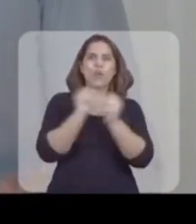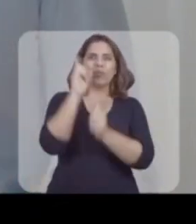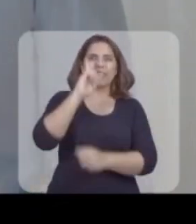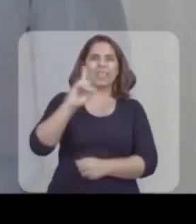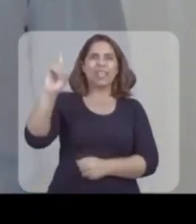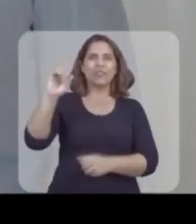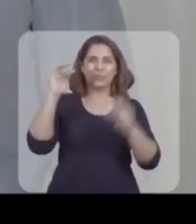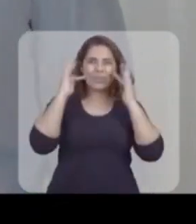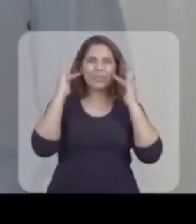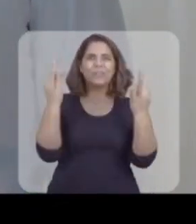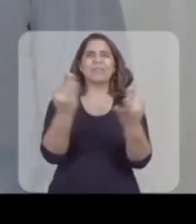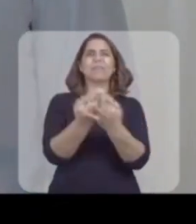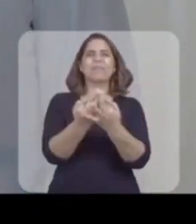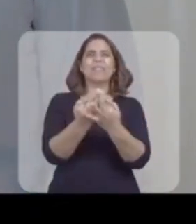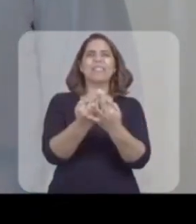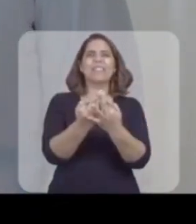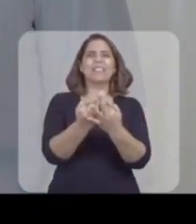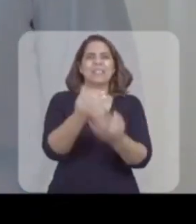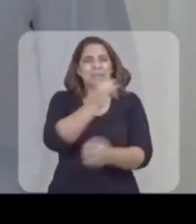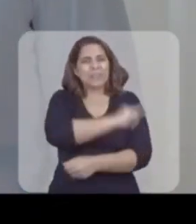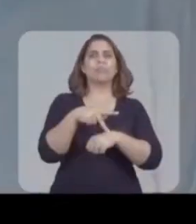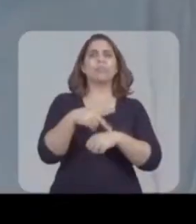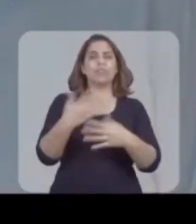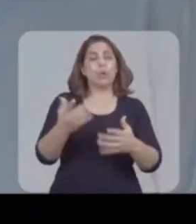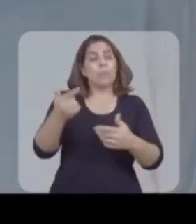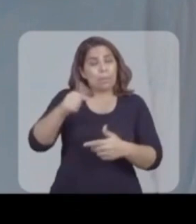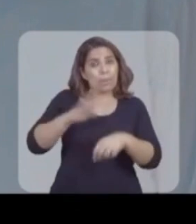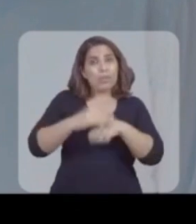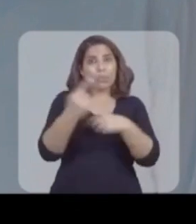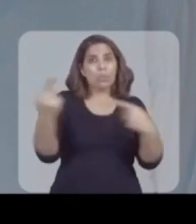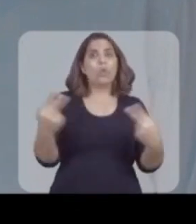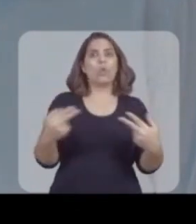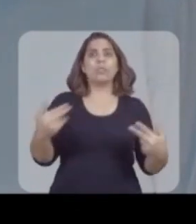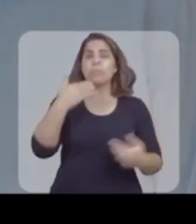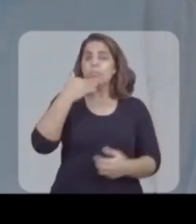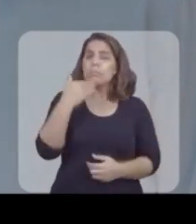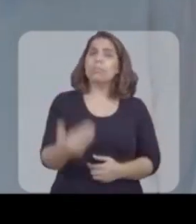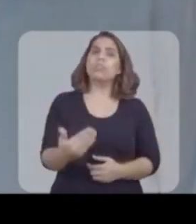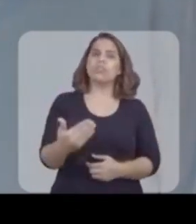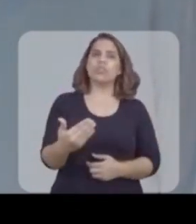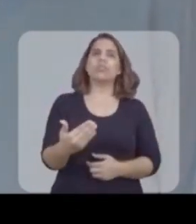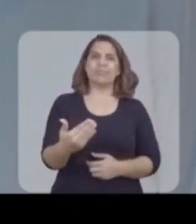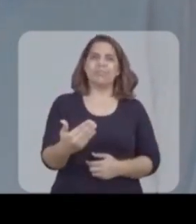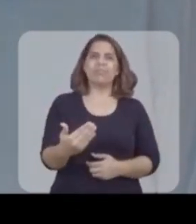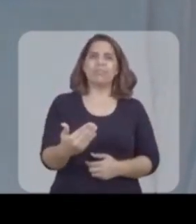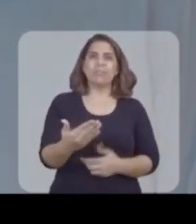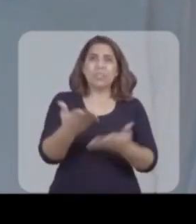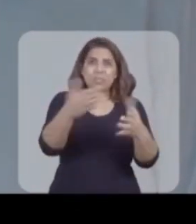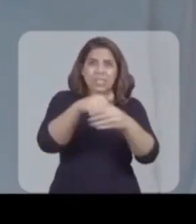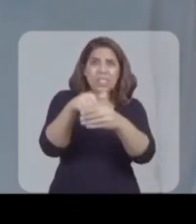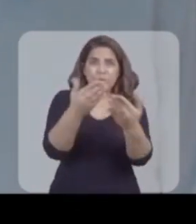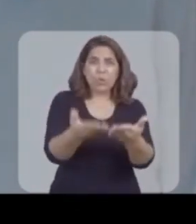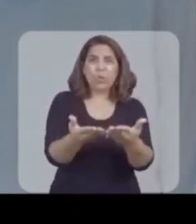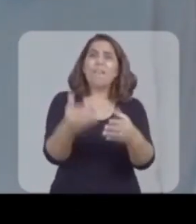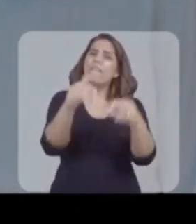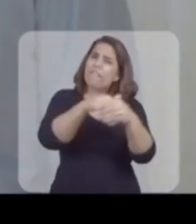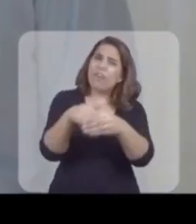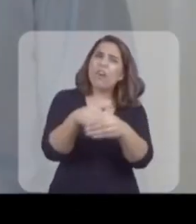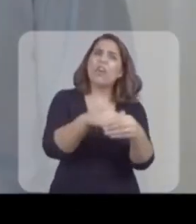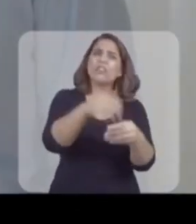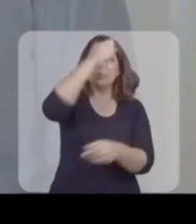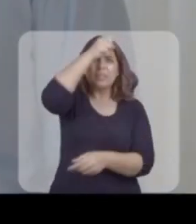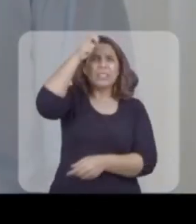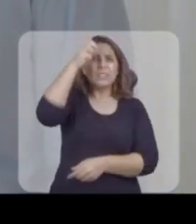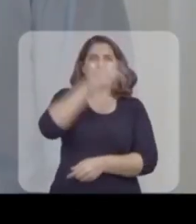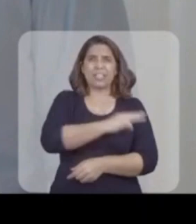Com Deus, pela família e pelo Rio É mais um motivo Por eu pedir ao eleitor, humildemente Que